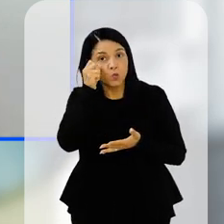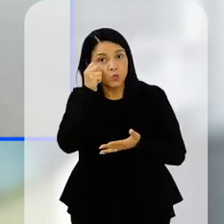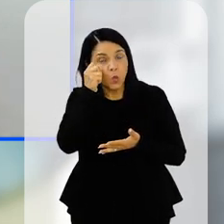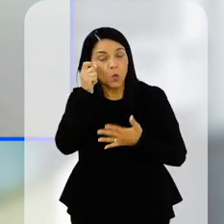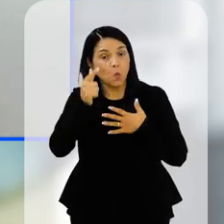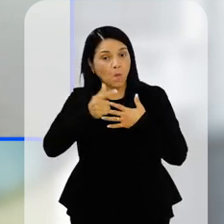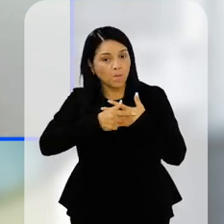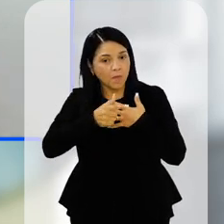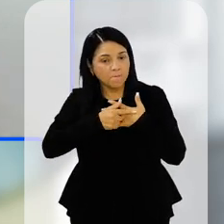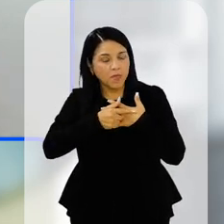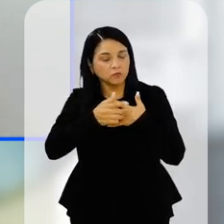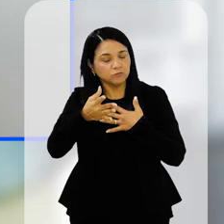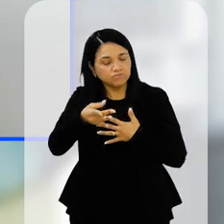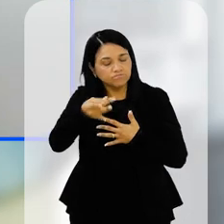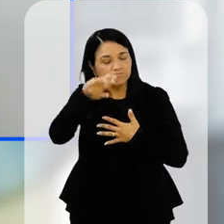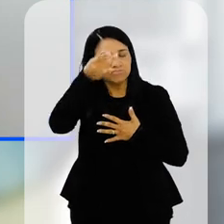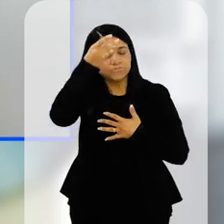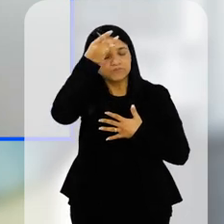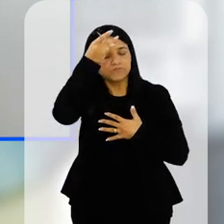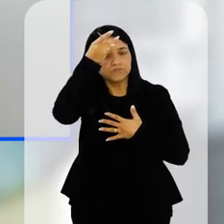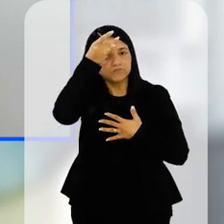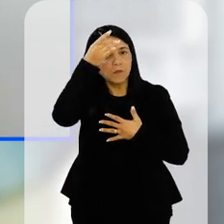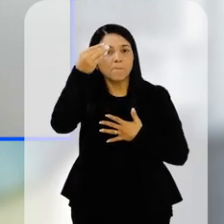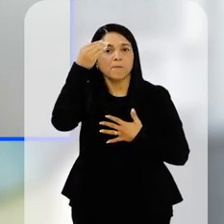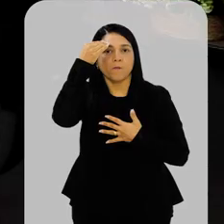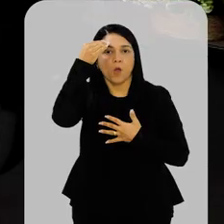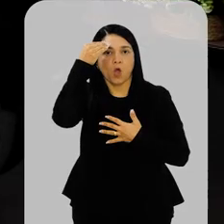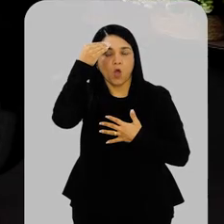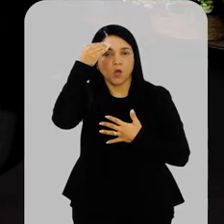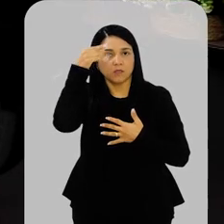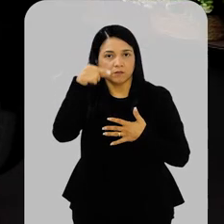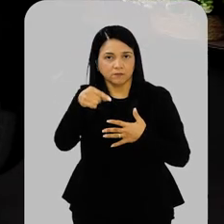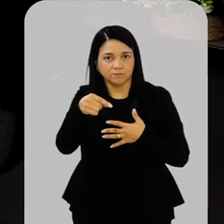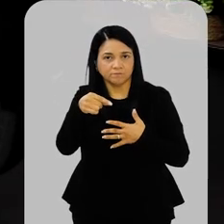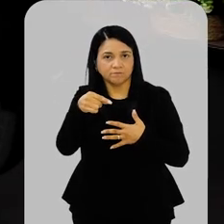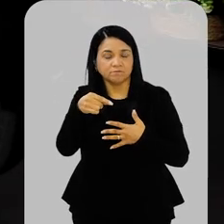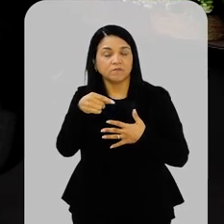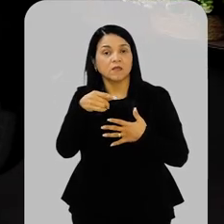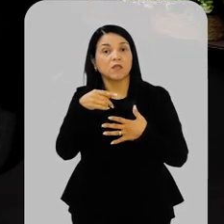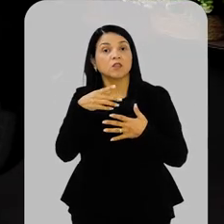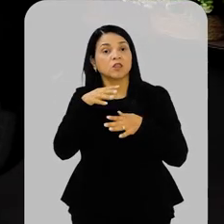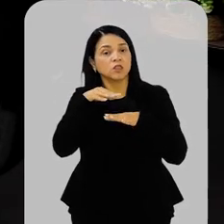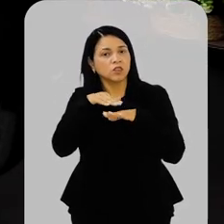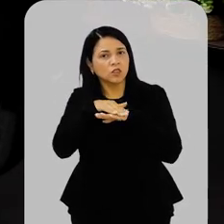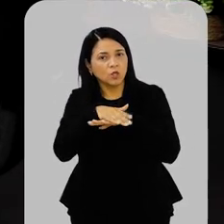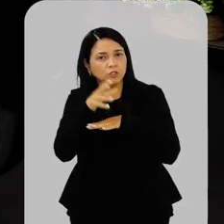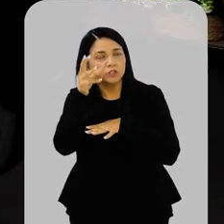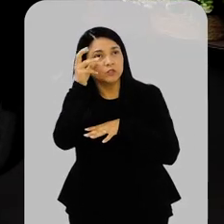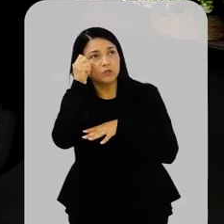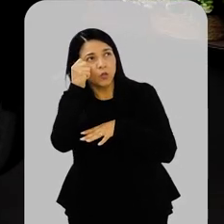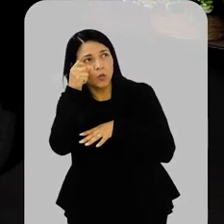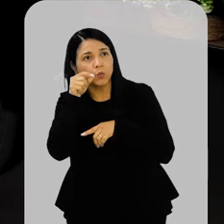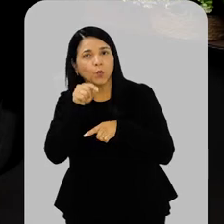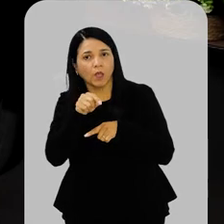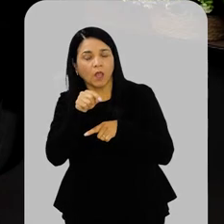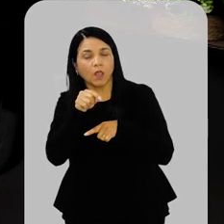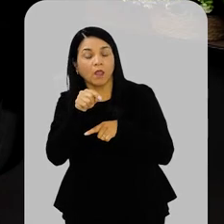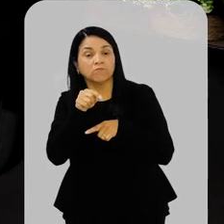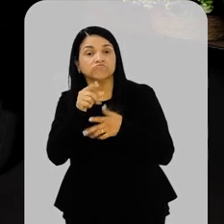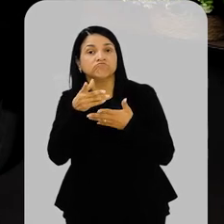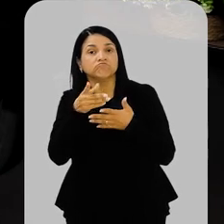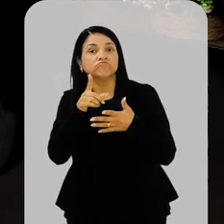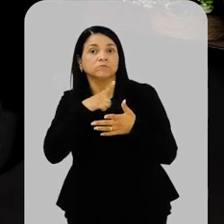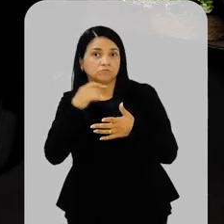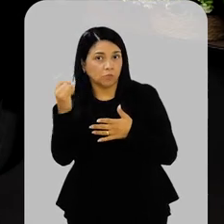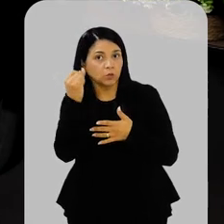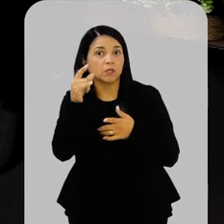papel na consolidação de memórias, né? E por que que trazer o sono ali do momento da noite, mas para mais perto das atividades?